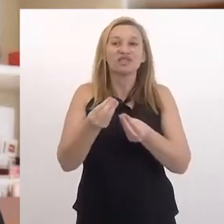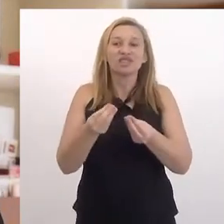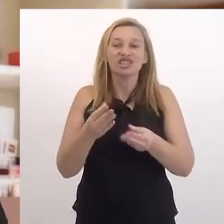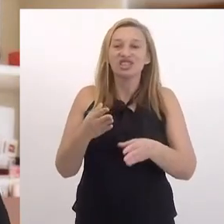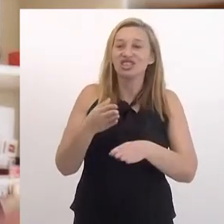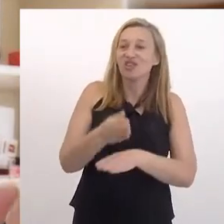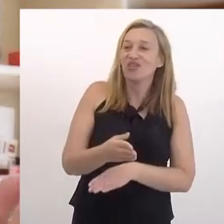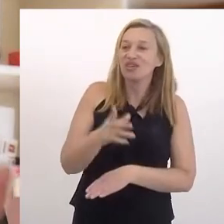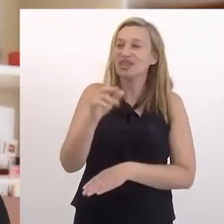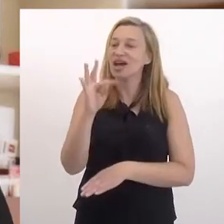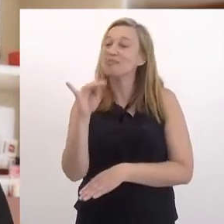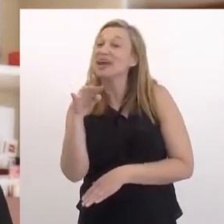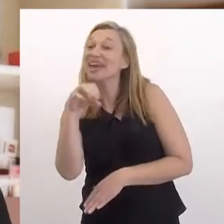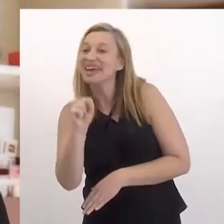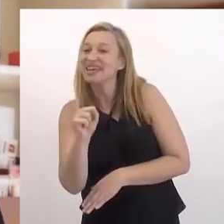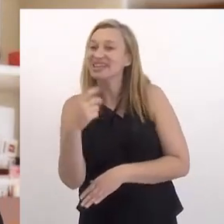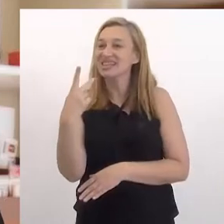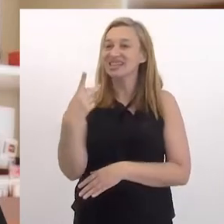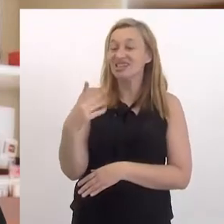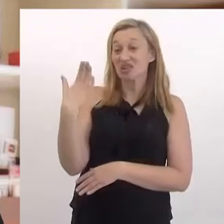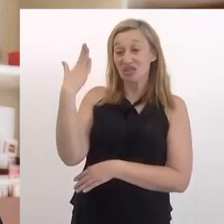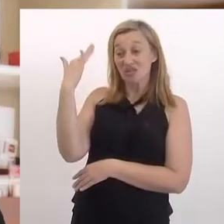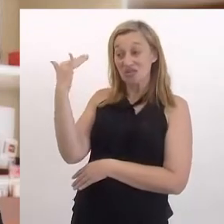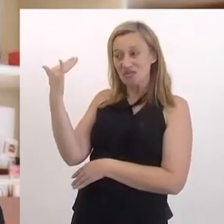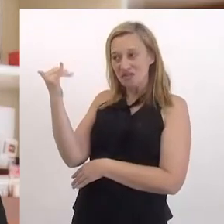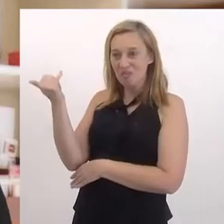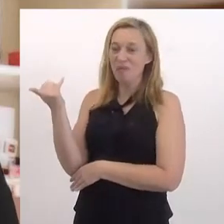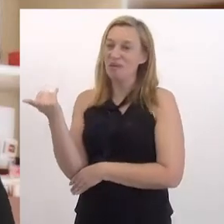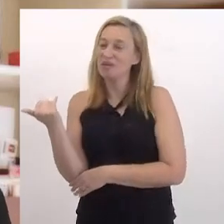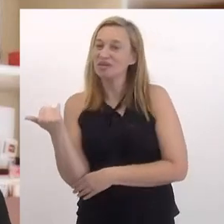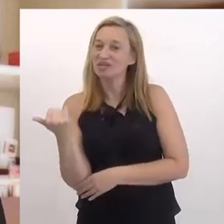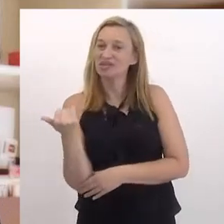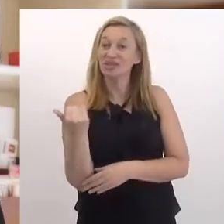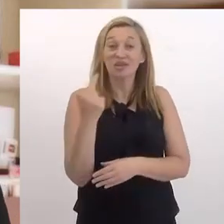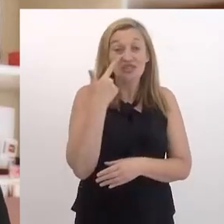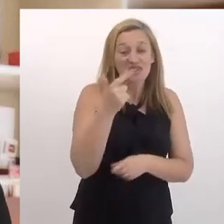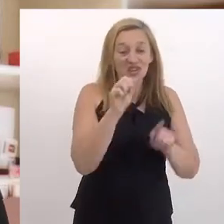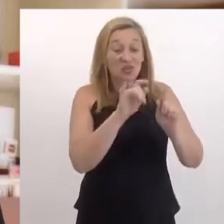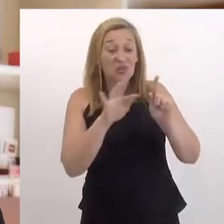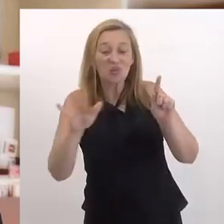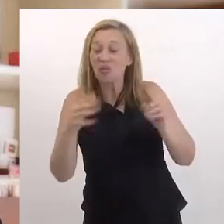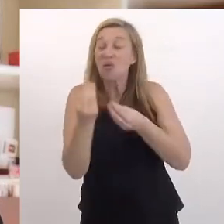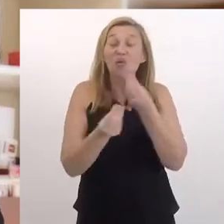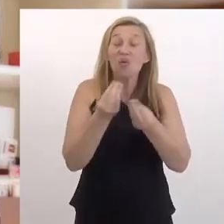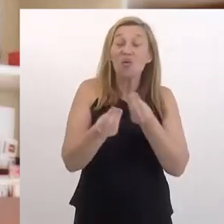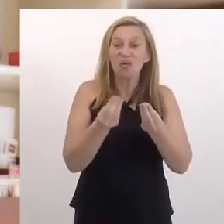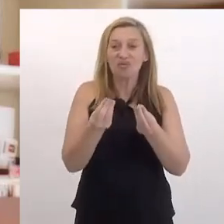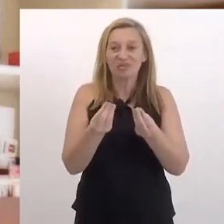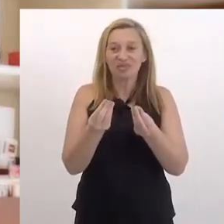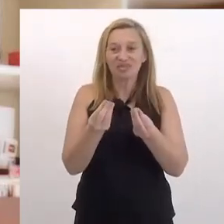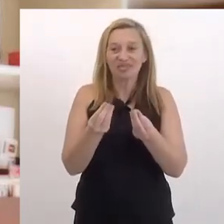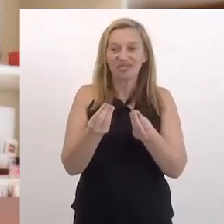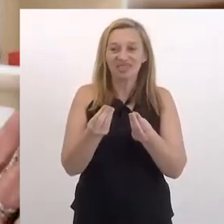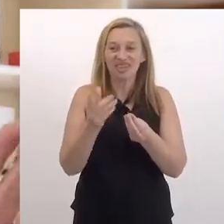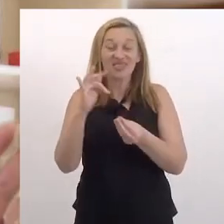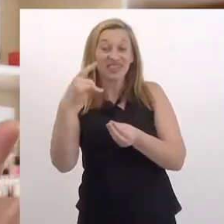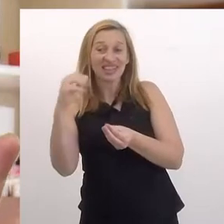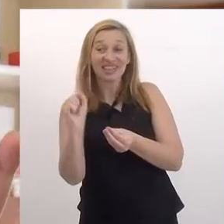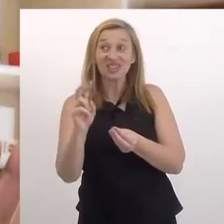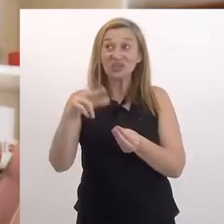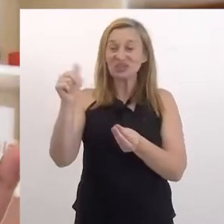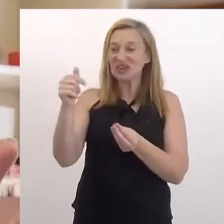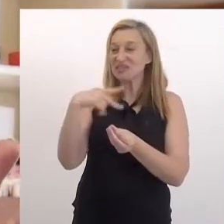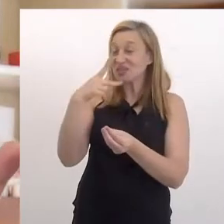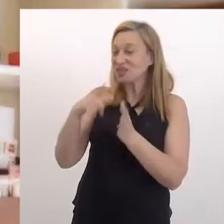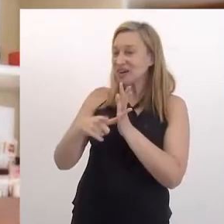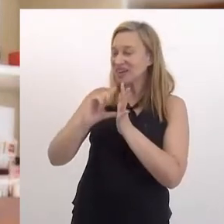você foi parar na Blitz, as pessoas, seus fãs já conhecem, o pessoal pode consultar no Google, mas eu quero ouvir aqui da Fernandinha coisas que ela